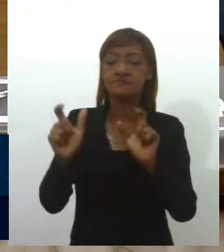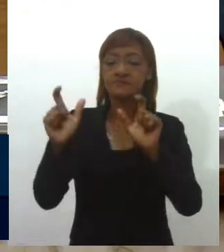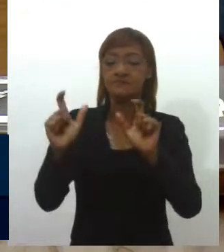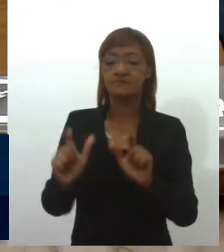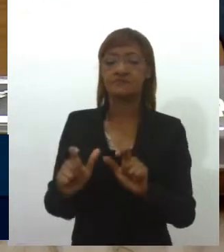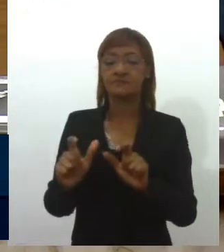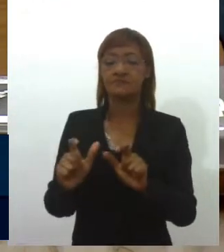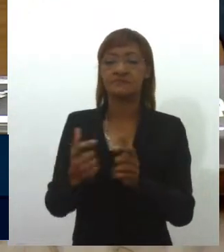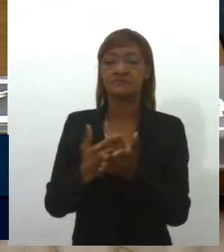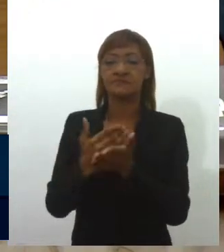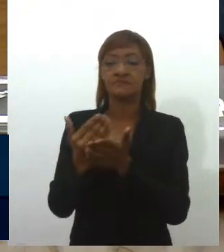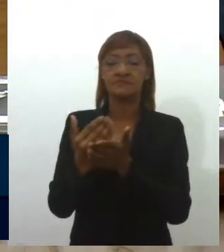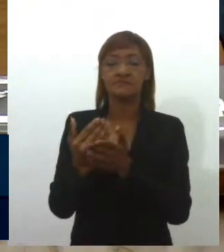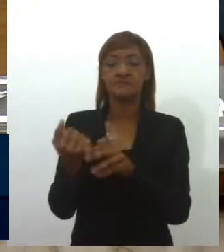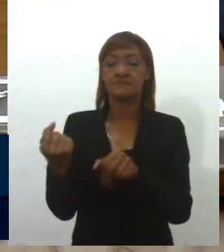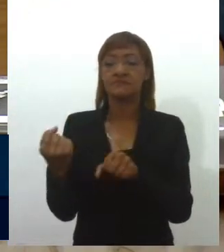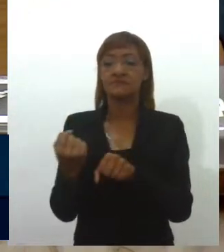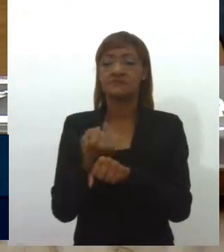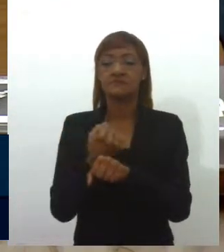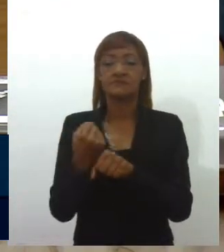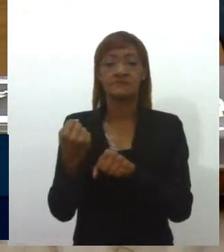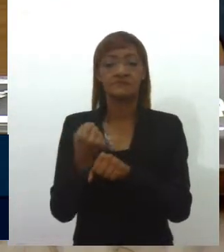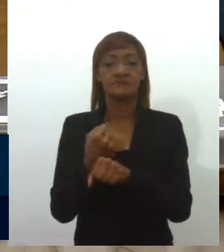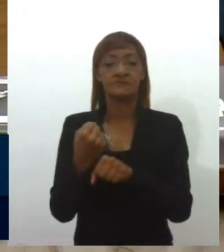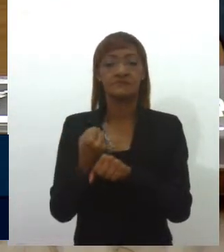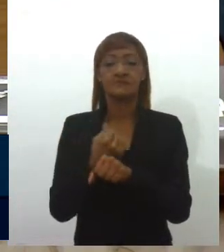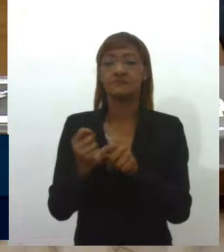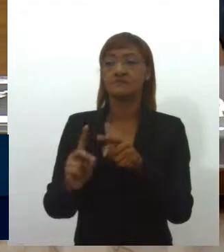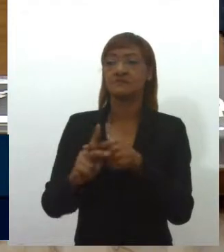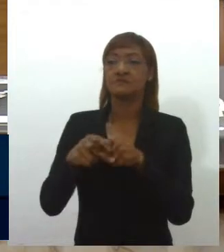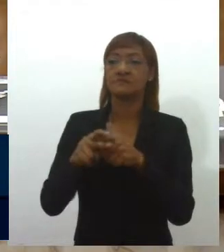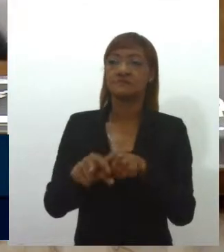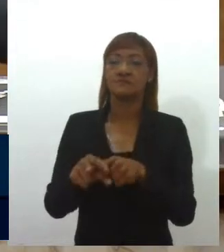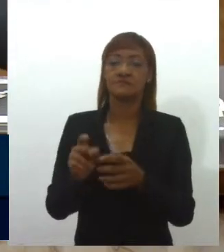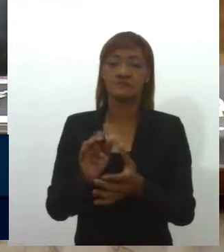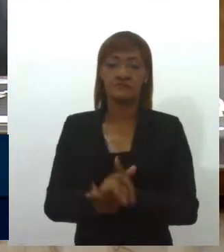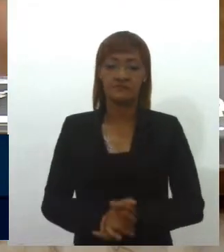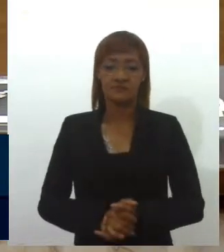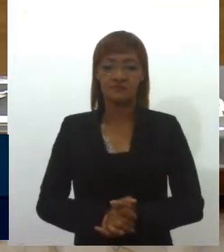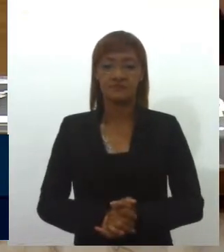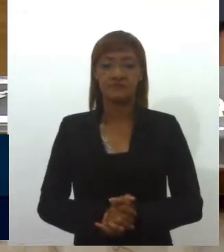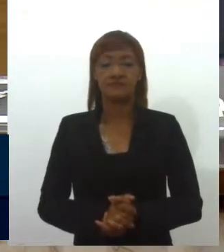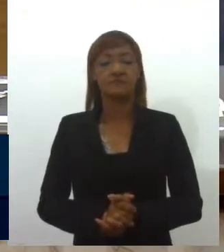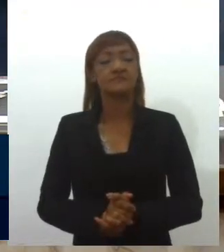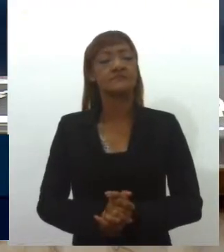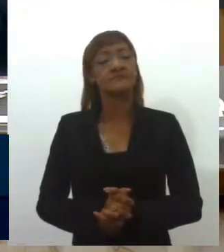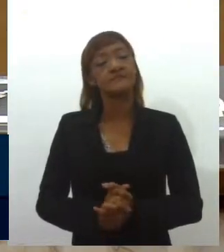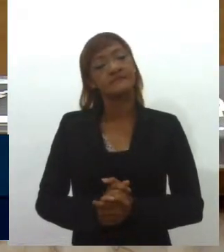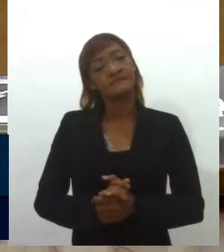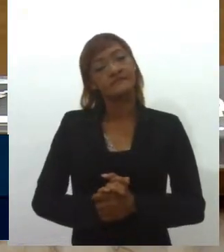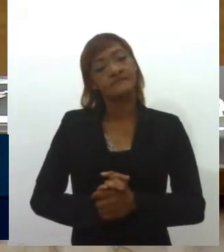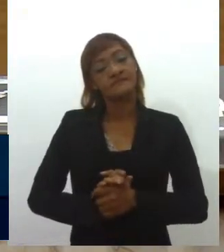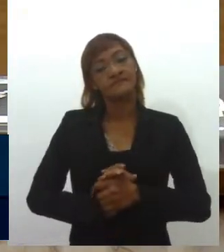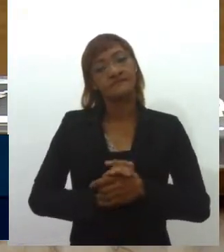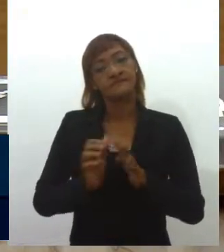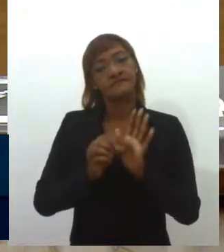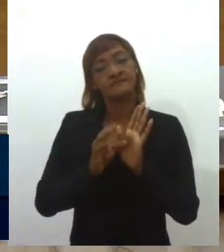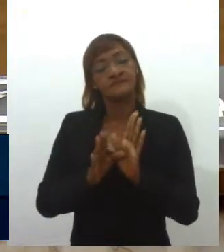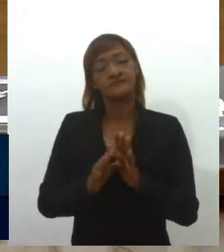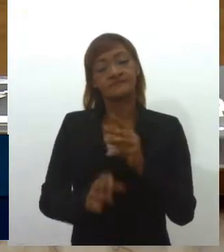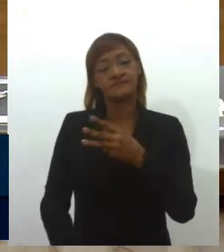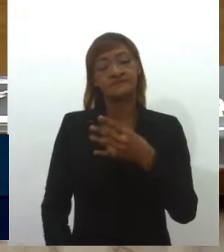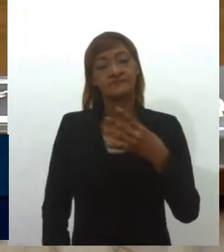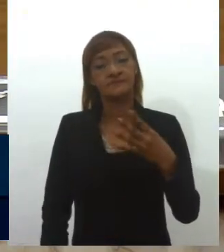realizadas intervenções como o pró-rodovias. Indicação número 34